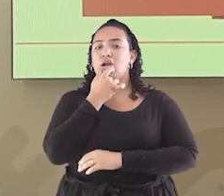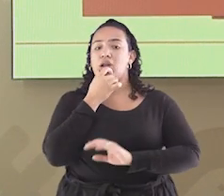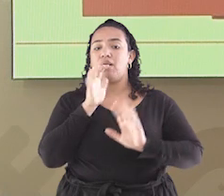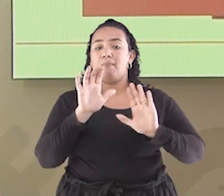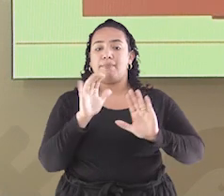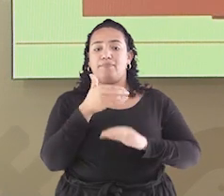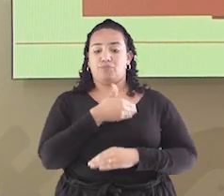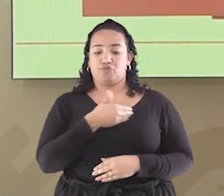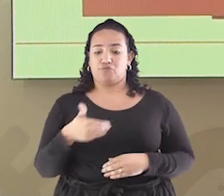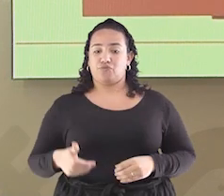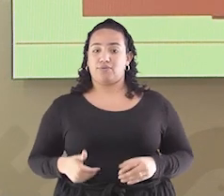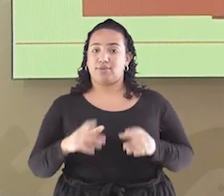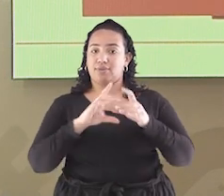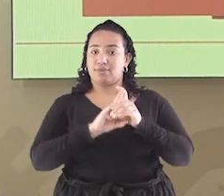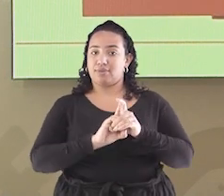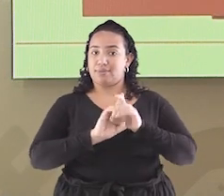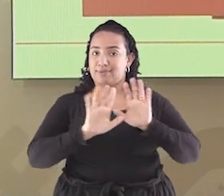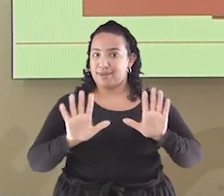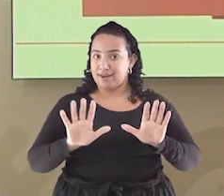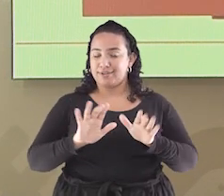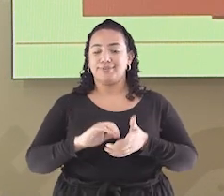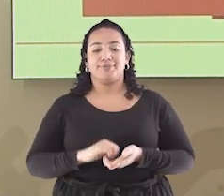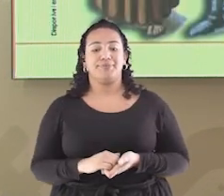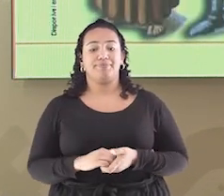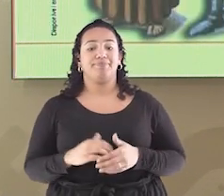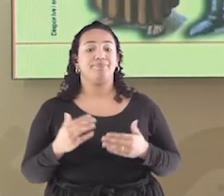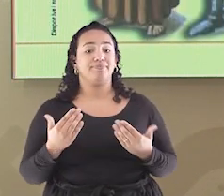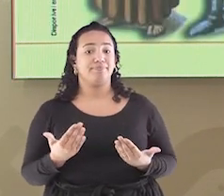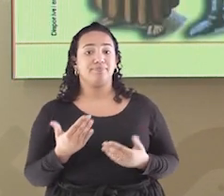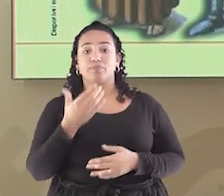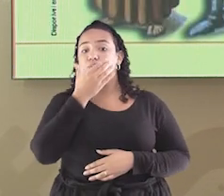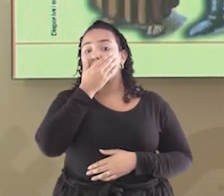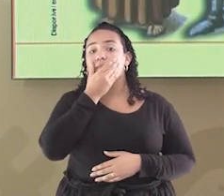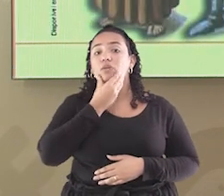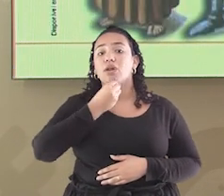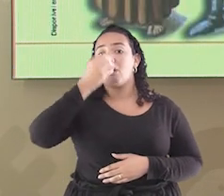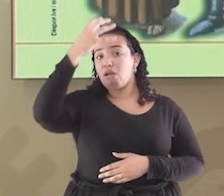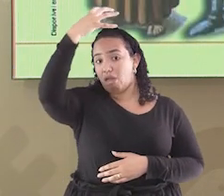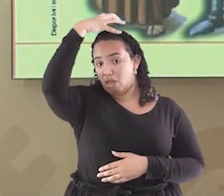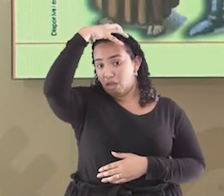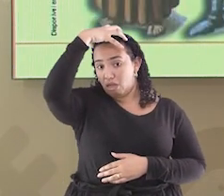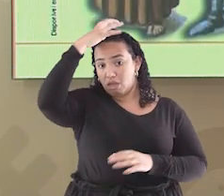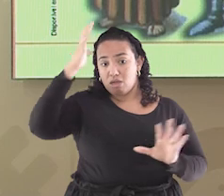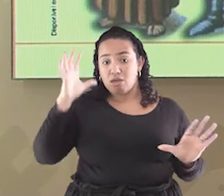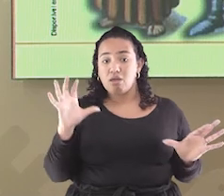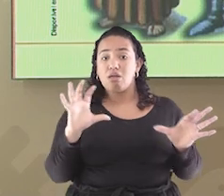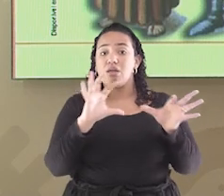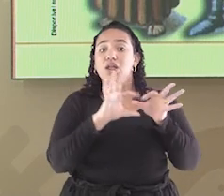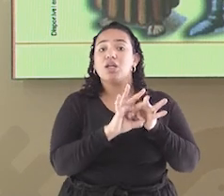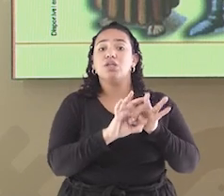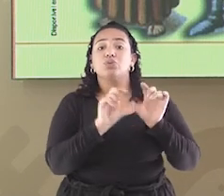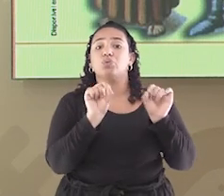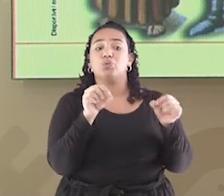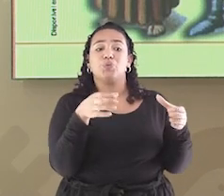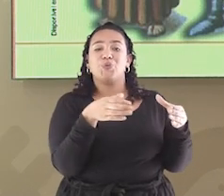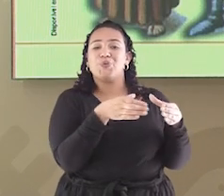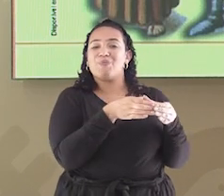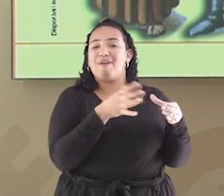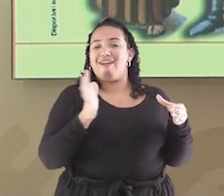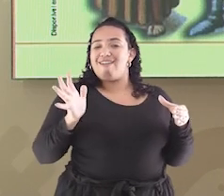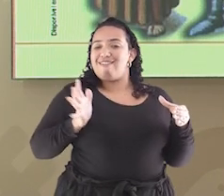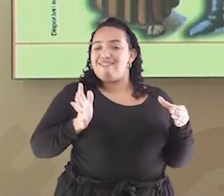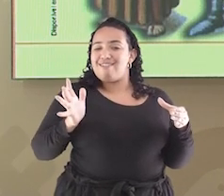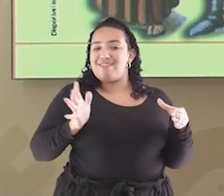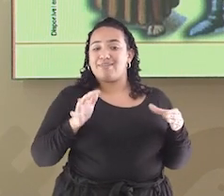democrático. A imagem do rei estava diretamente ligada aos nobres da época. Essa relação